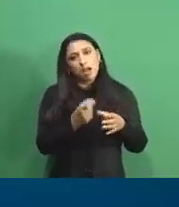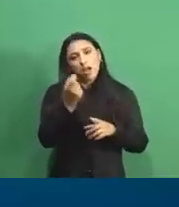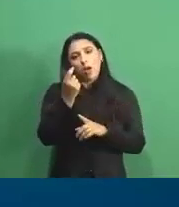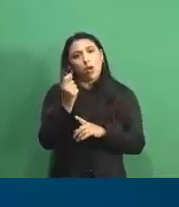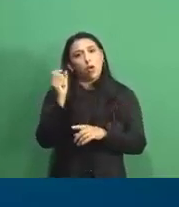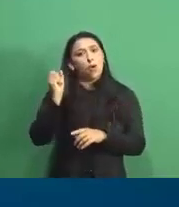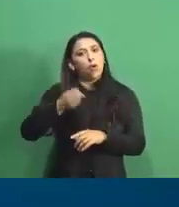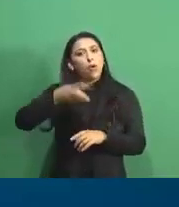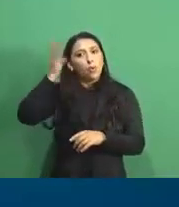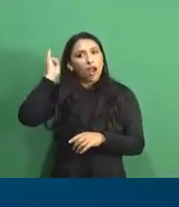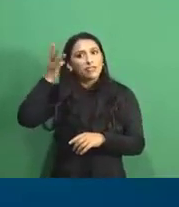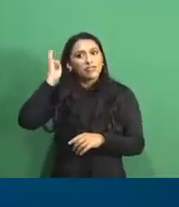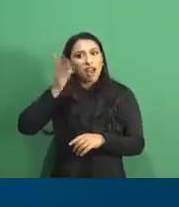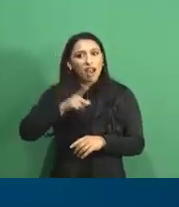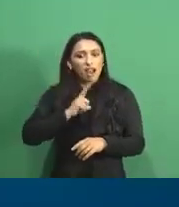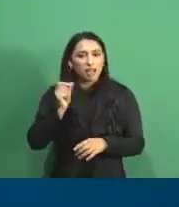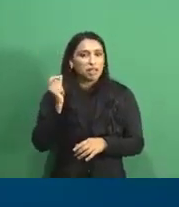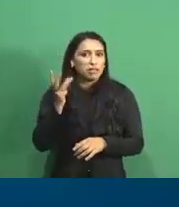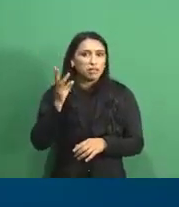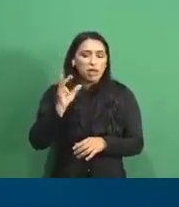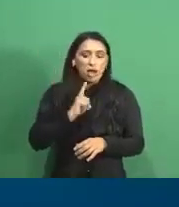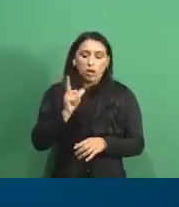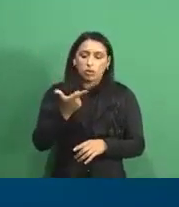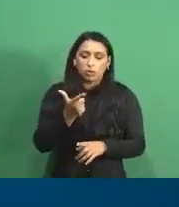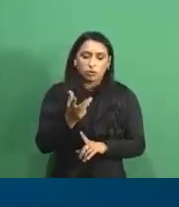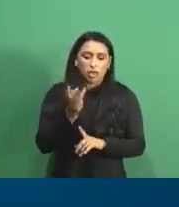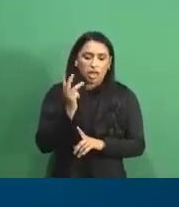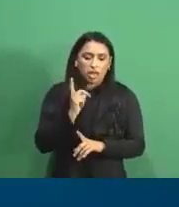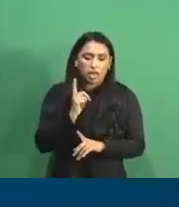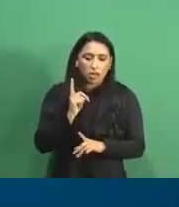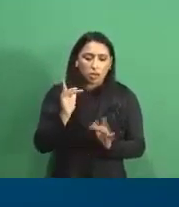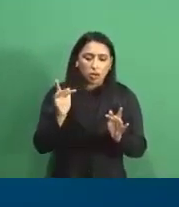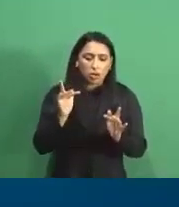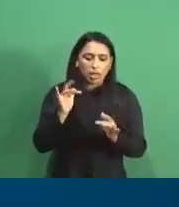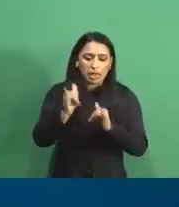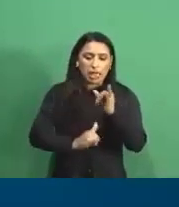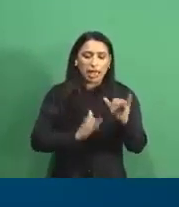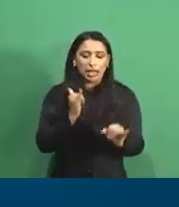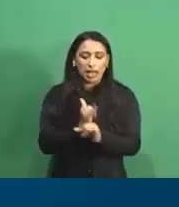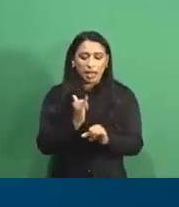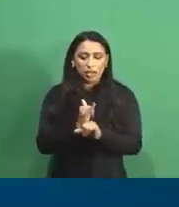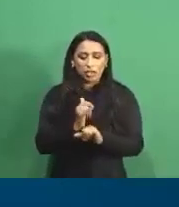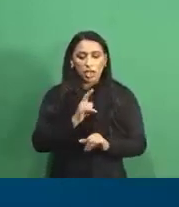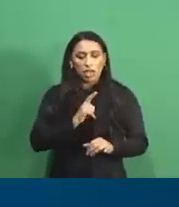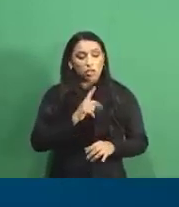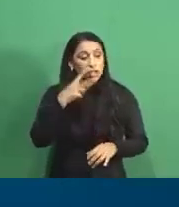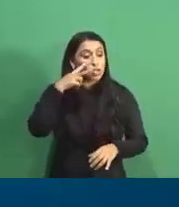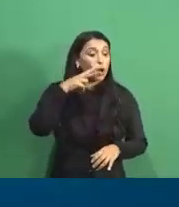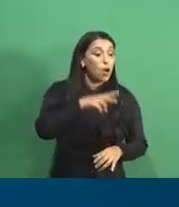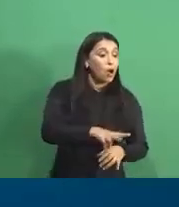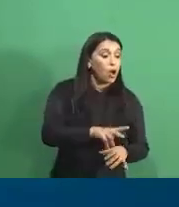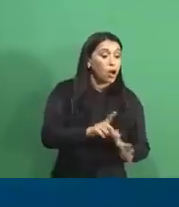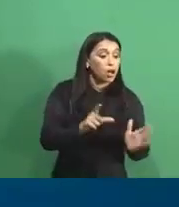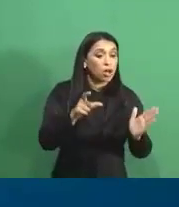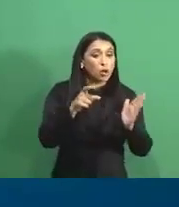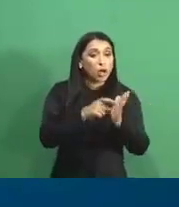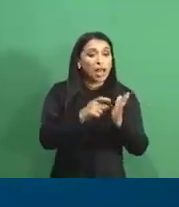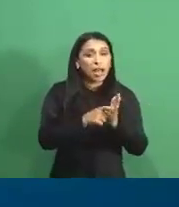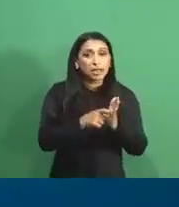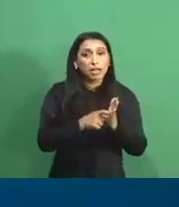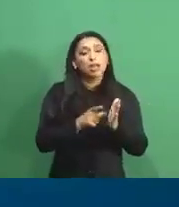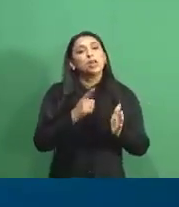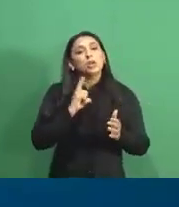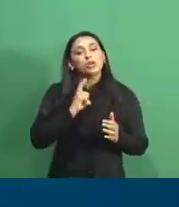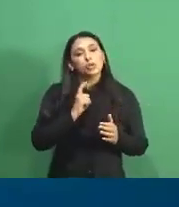ou uma outra opção em lugares que não tem conectividade. Seria passar algumas vezes por dia e aí conectar com o celular e